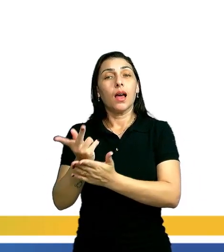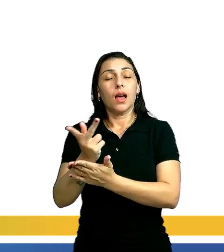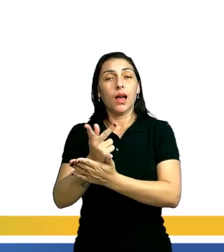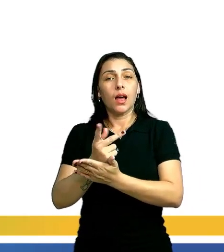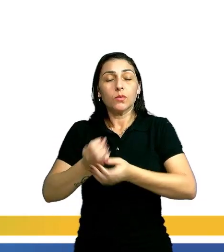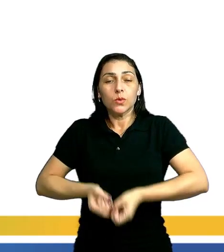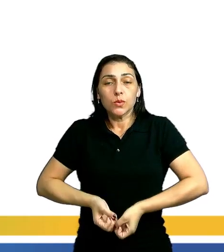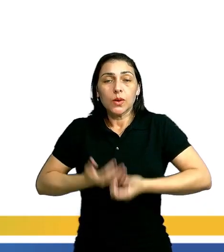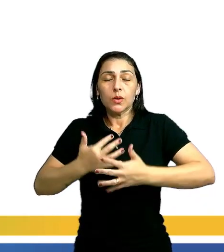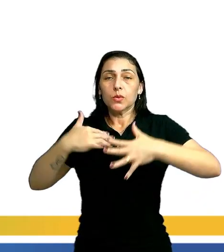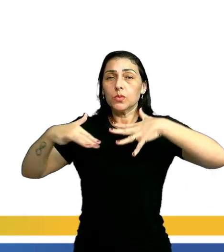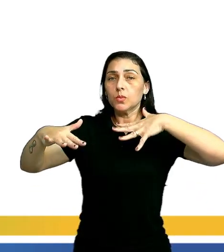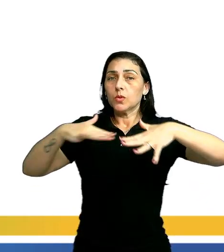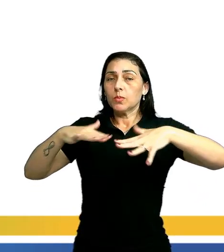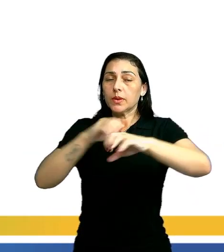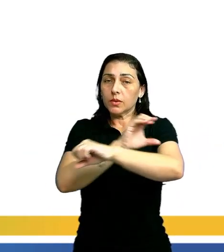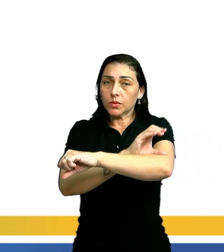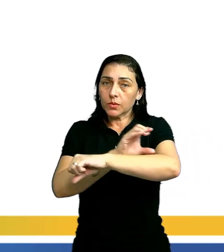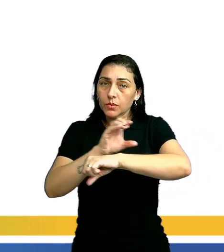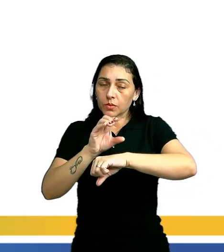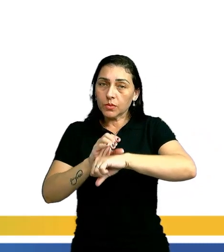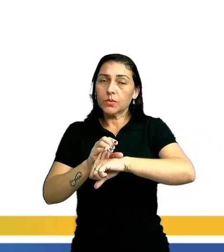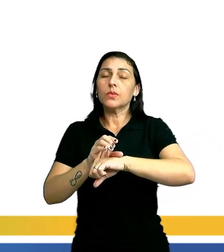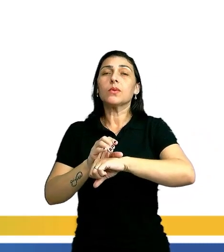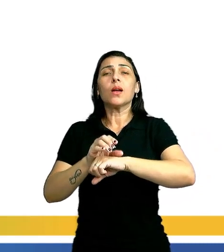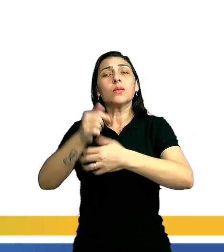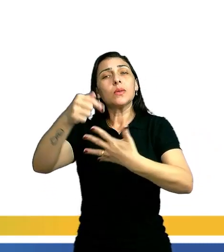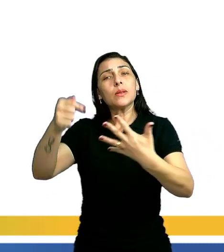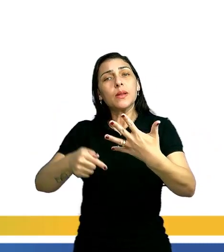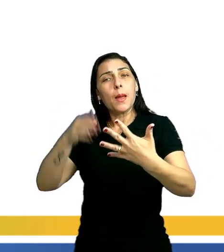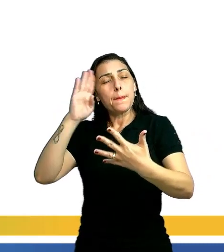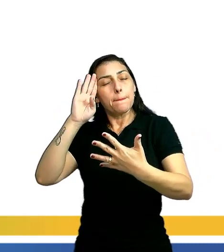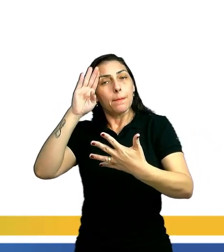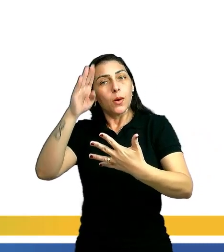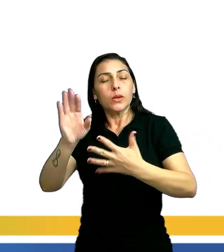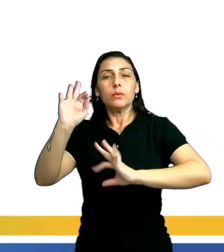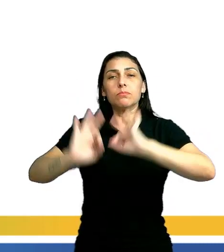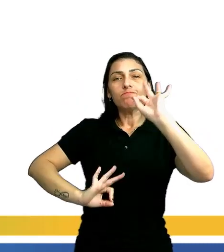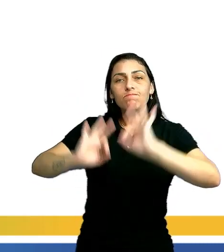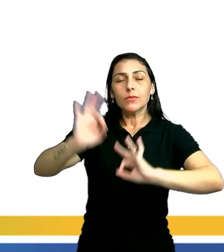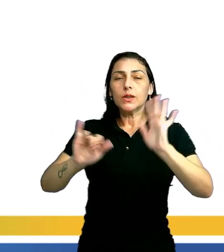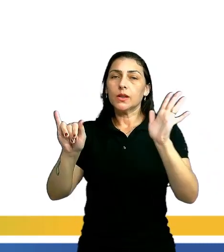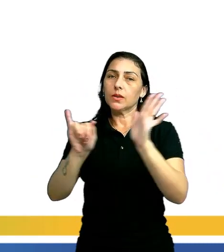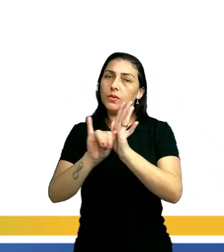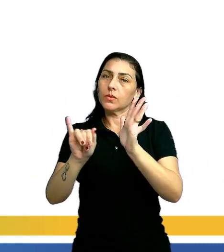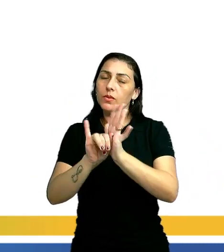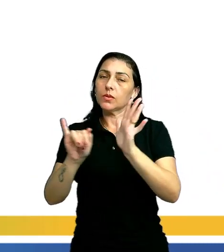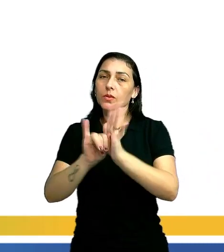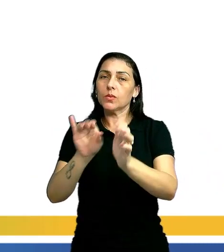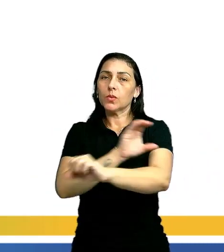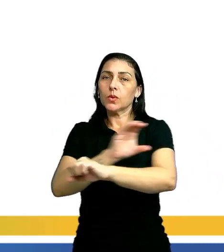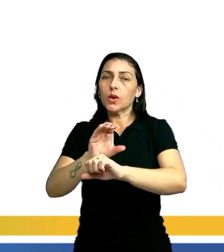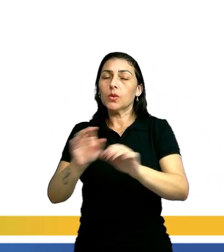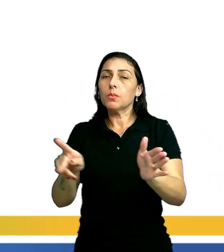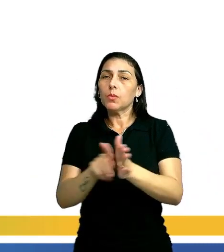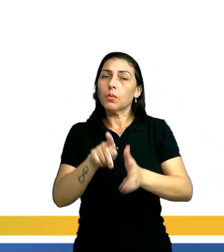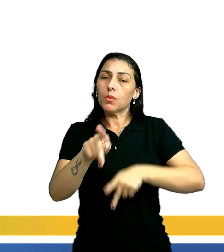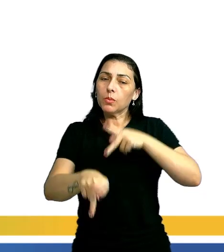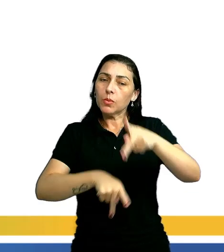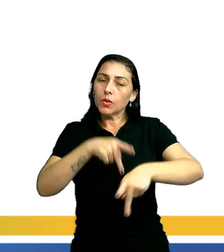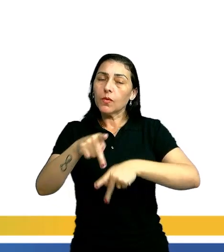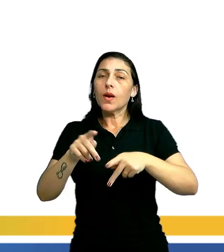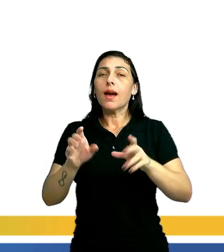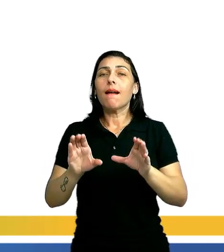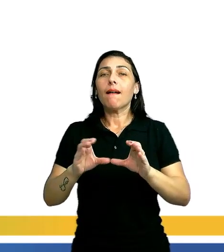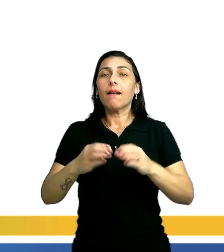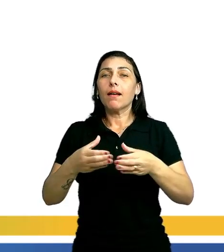manifesta-se nos movimentos culturais, sendo elemento fundamental para a construção da identidade cultural de um povo. Cada